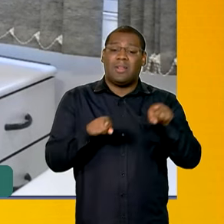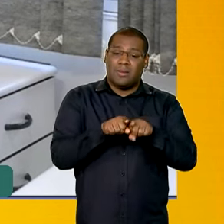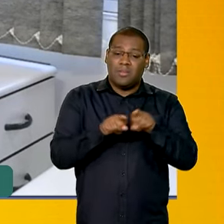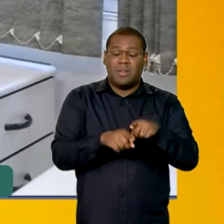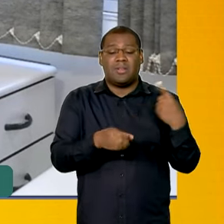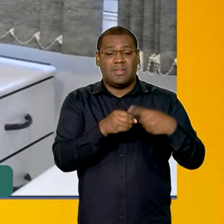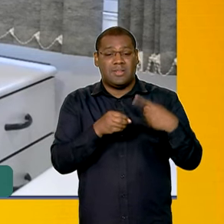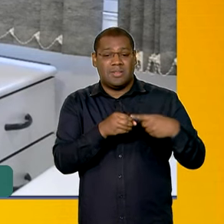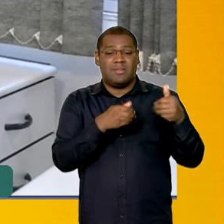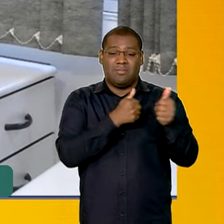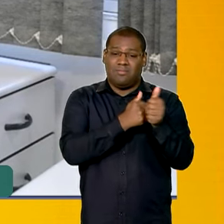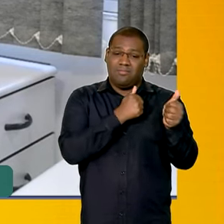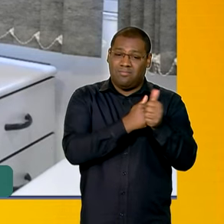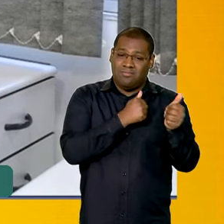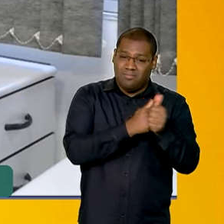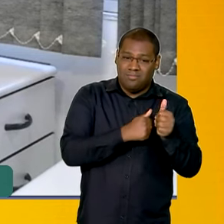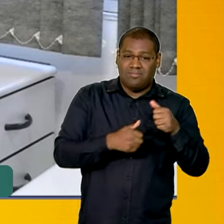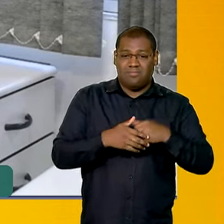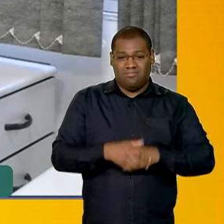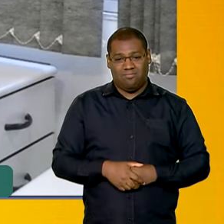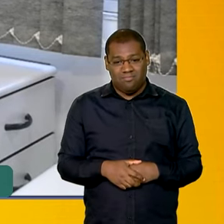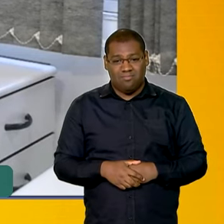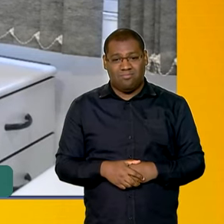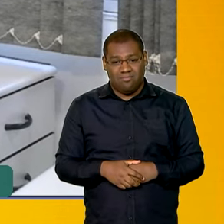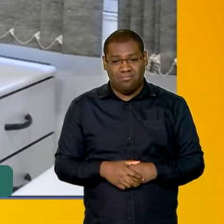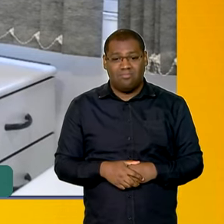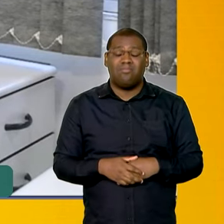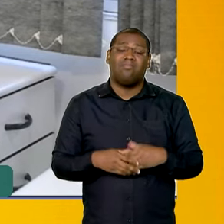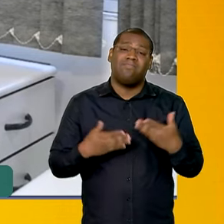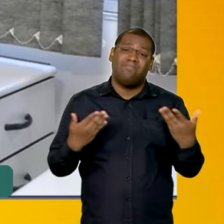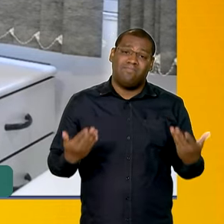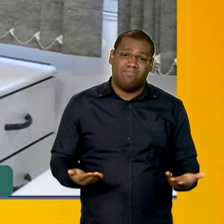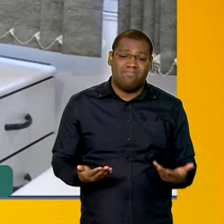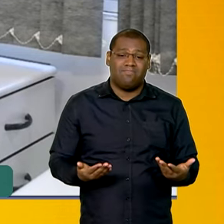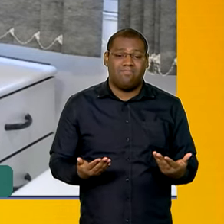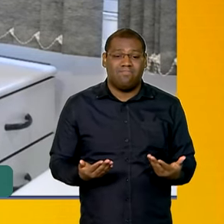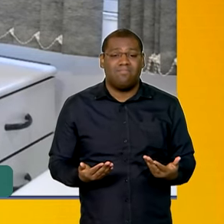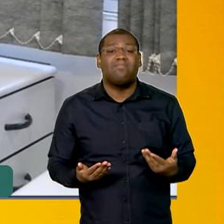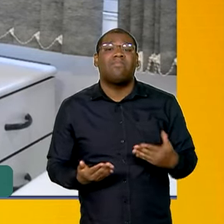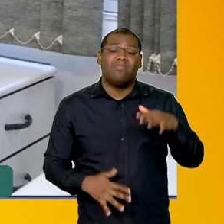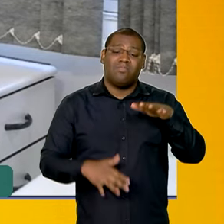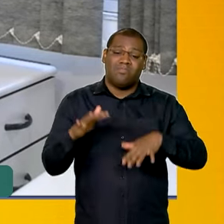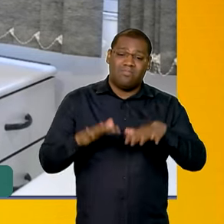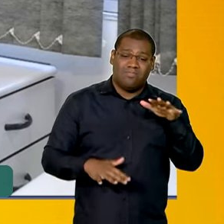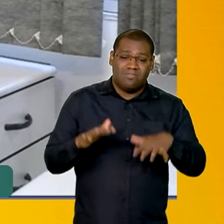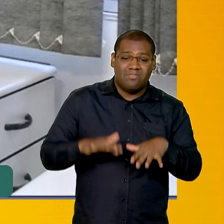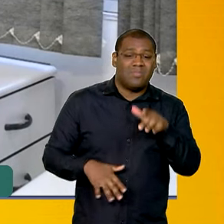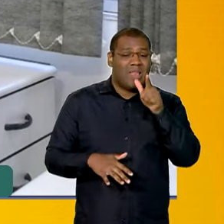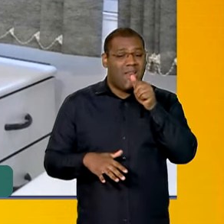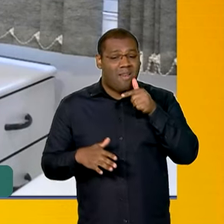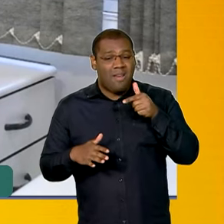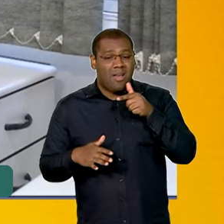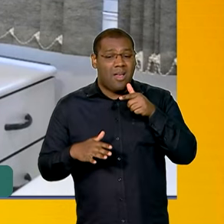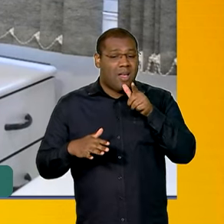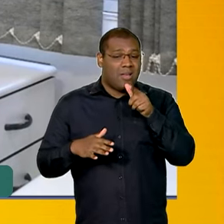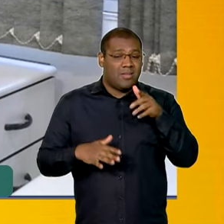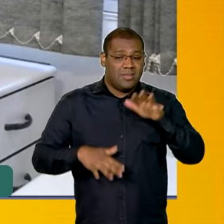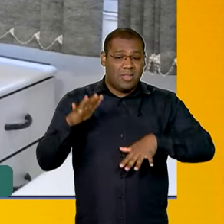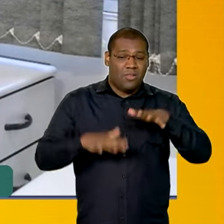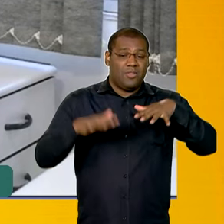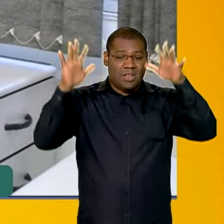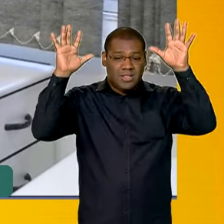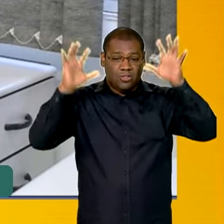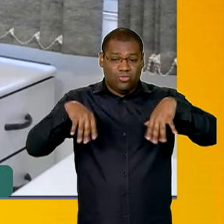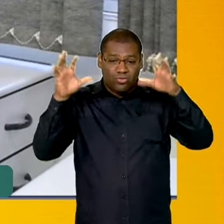está no horizonte próximo. Pelo contrário, a nossa perspectiva é que ele tenha uma elevação nos próximos dias.